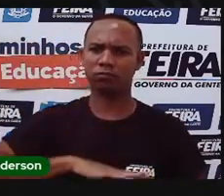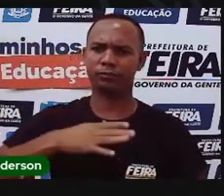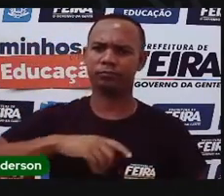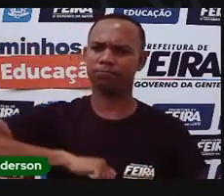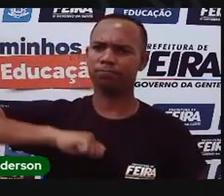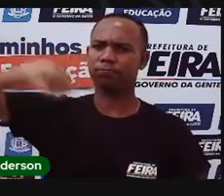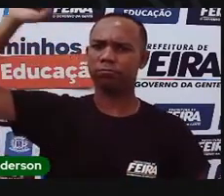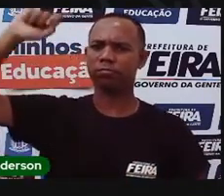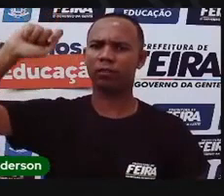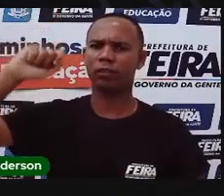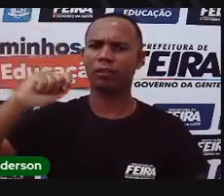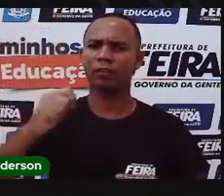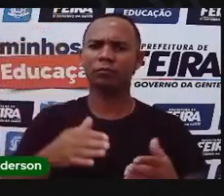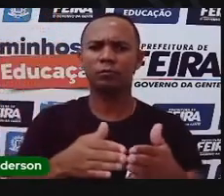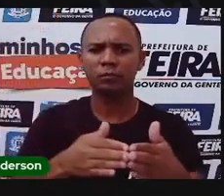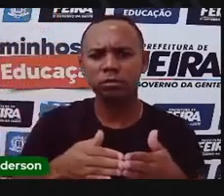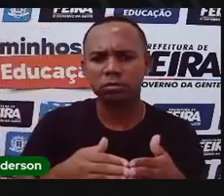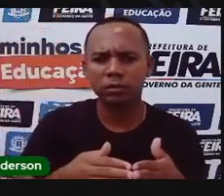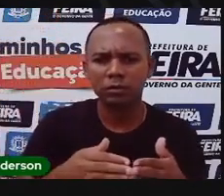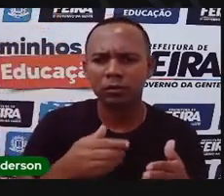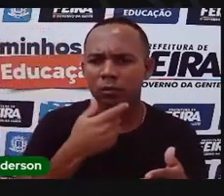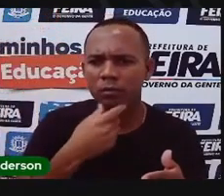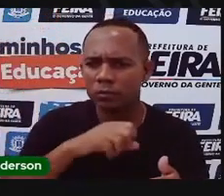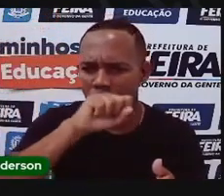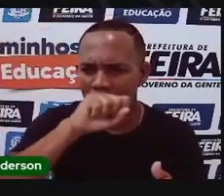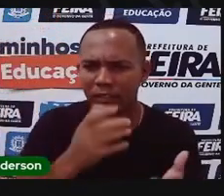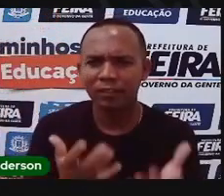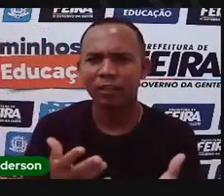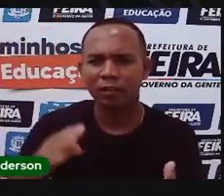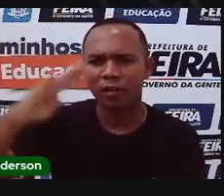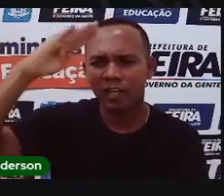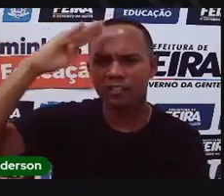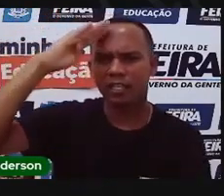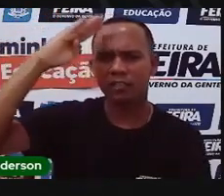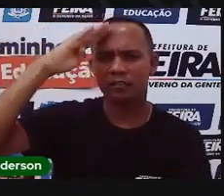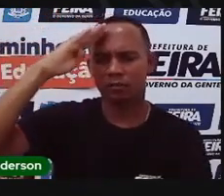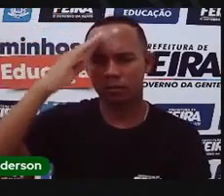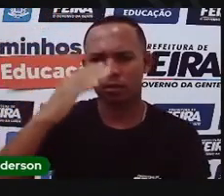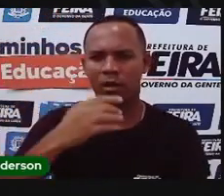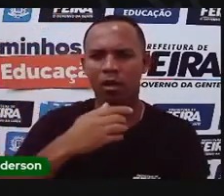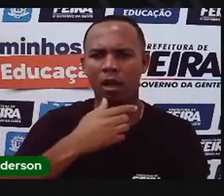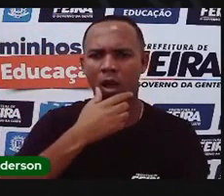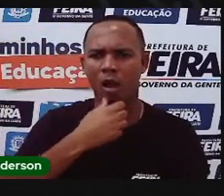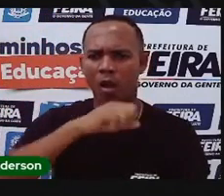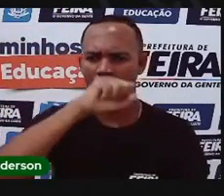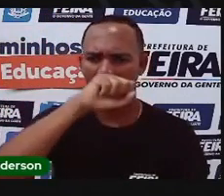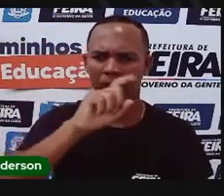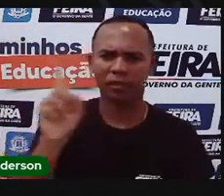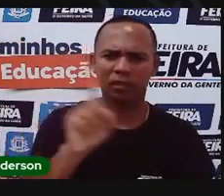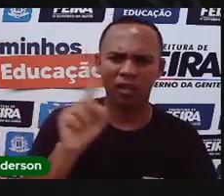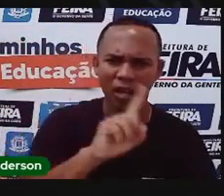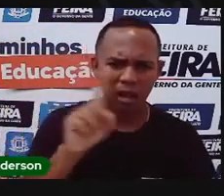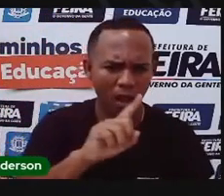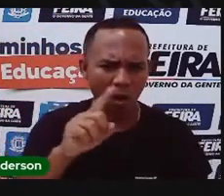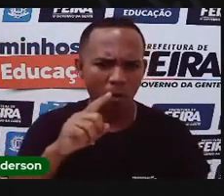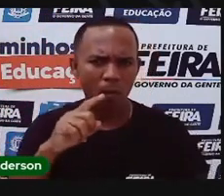ela desejou pedir ao pai, o pai disse, não, você não vai para o exército porque é perigoso, você, minha filha, eu